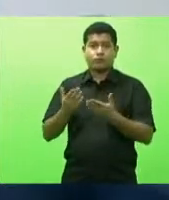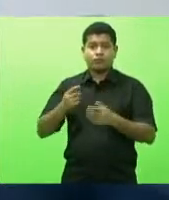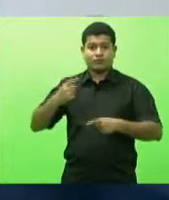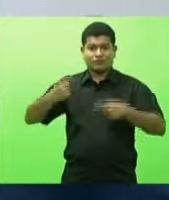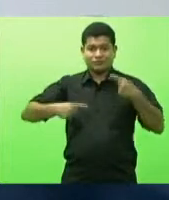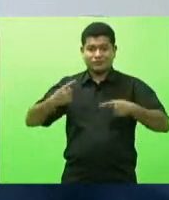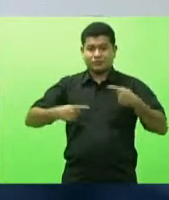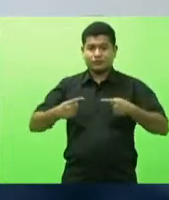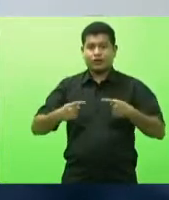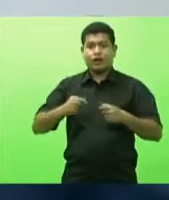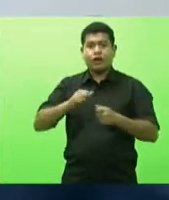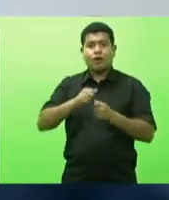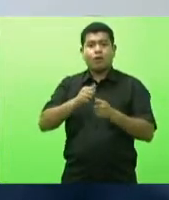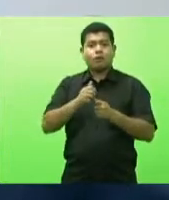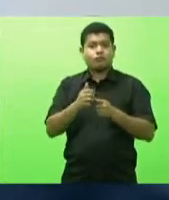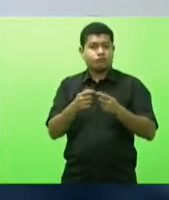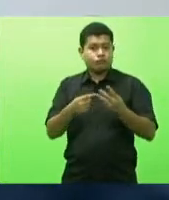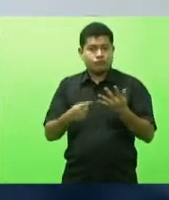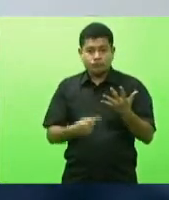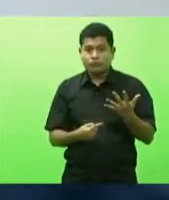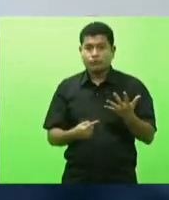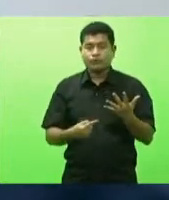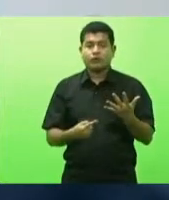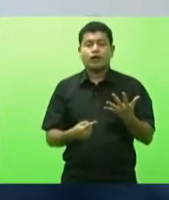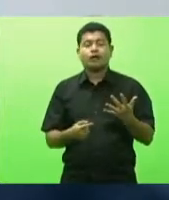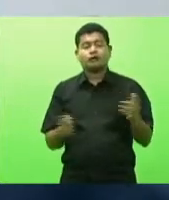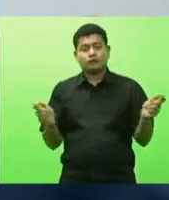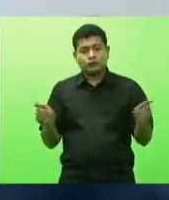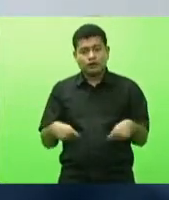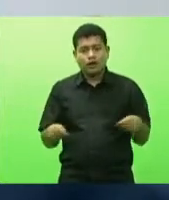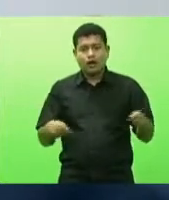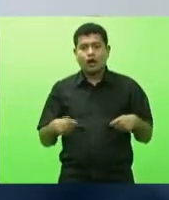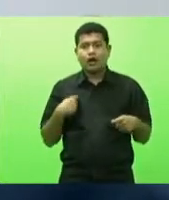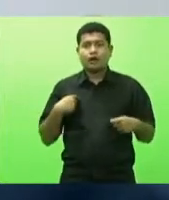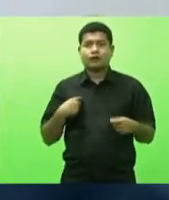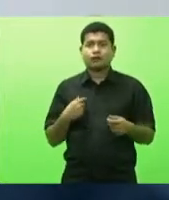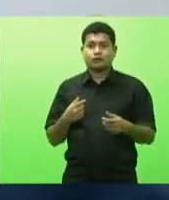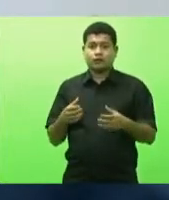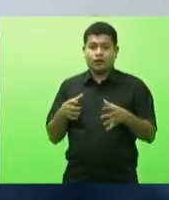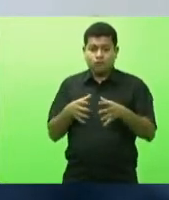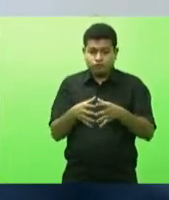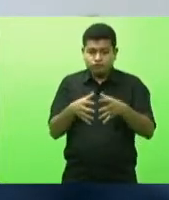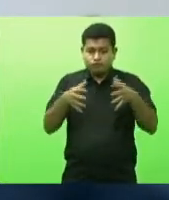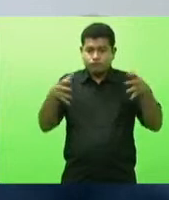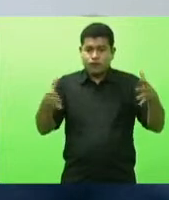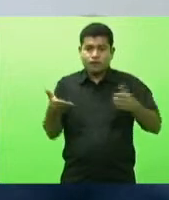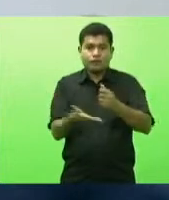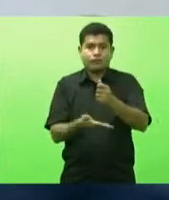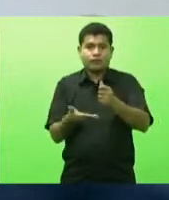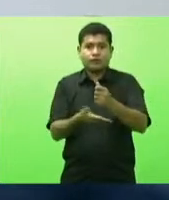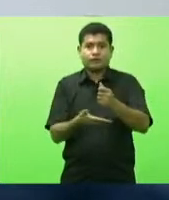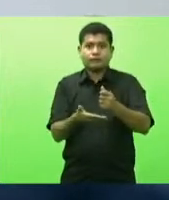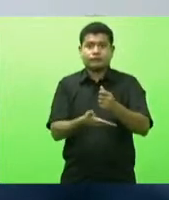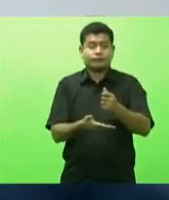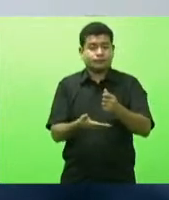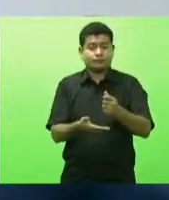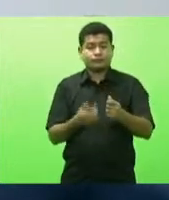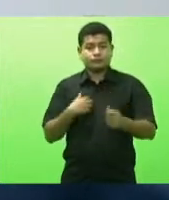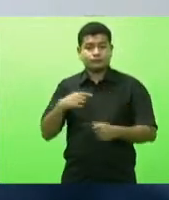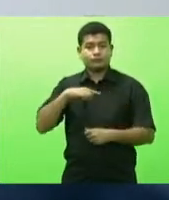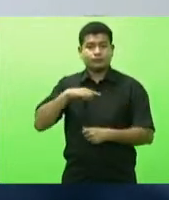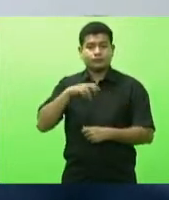esses critérios nós podemos sim começar a largar a base como o senhor disse mas lembrando que nós temos 54